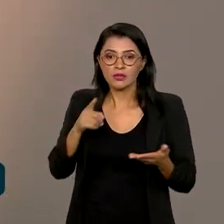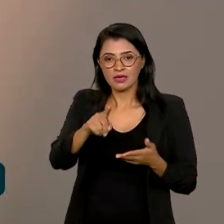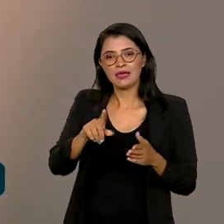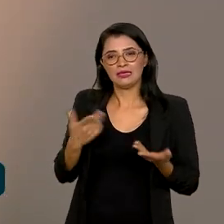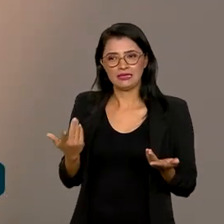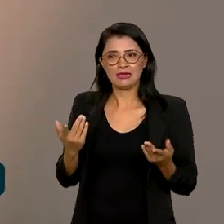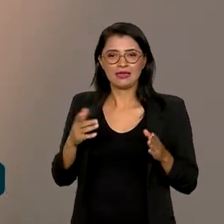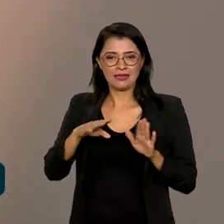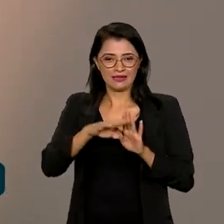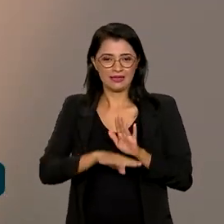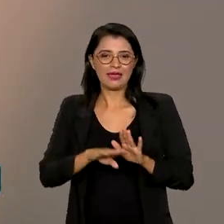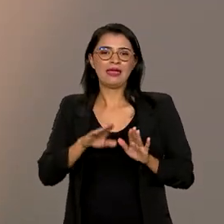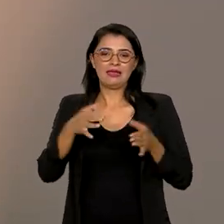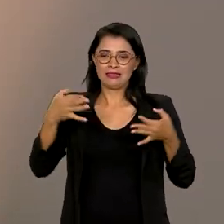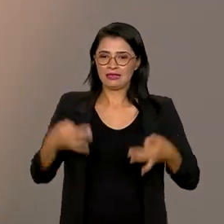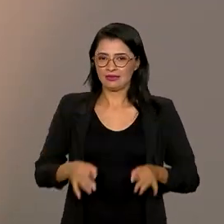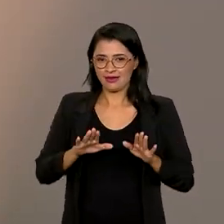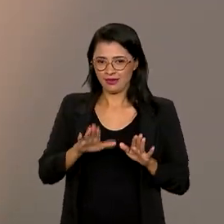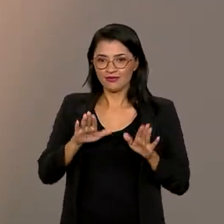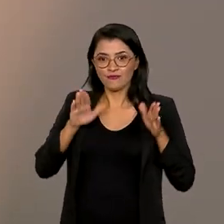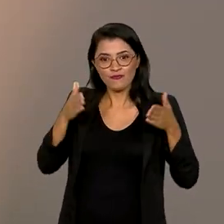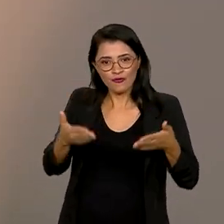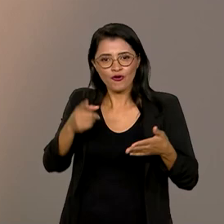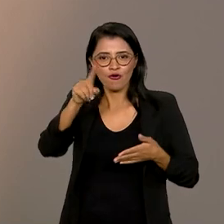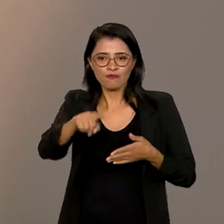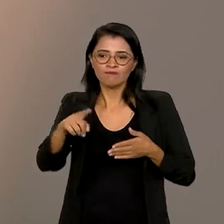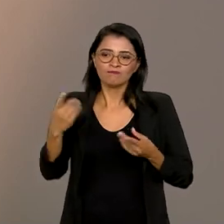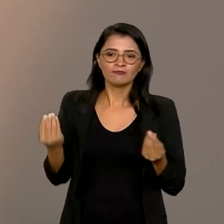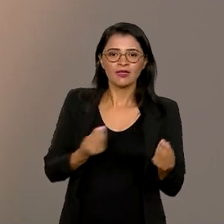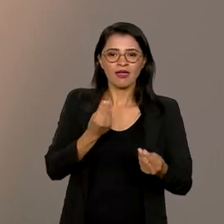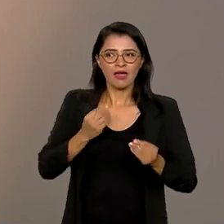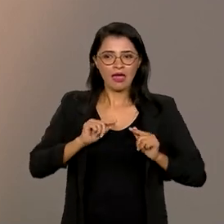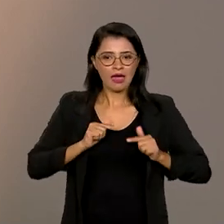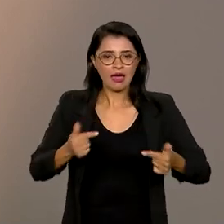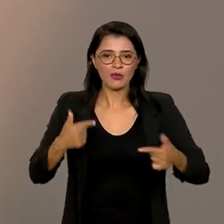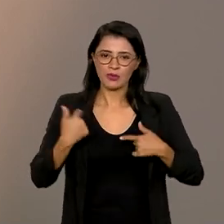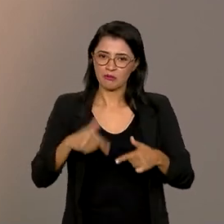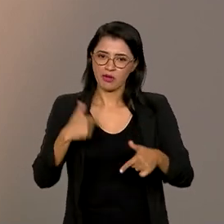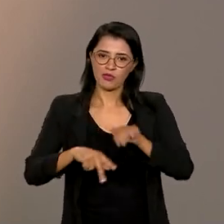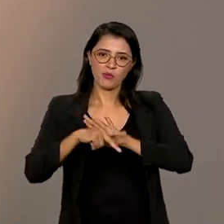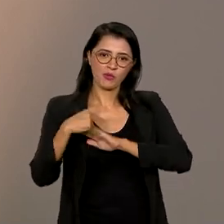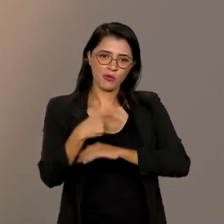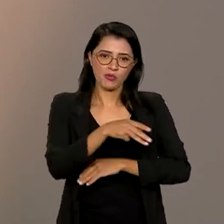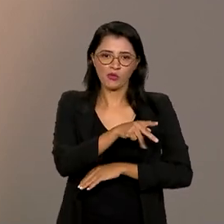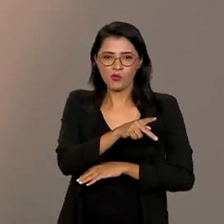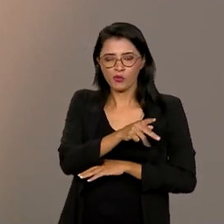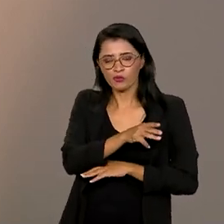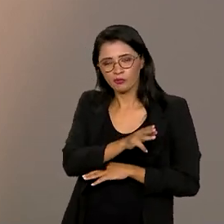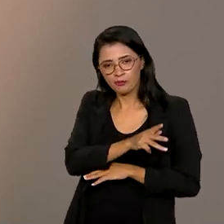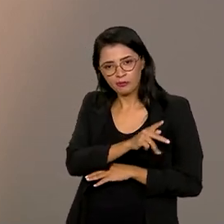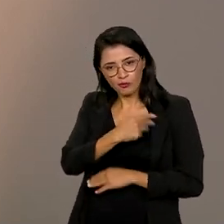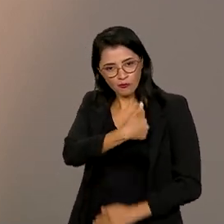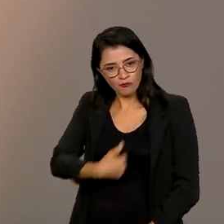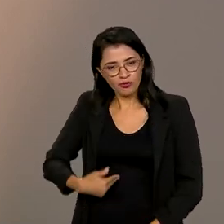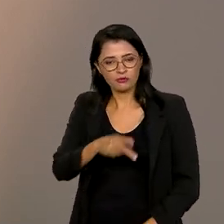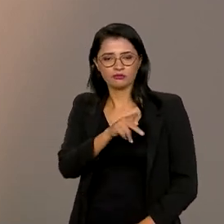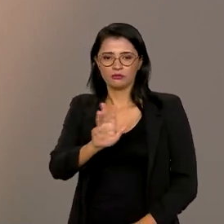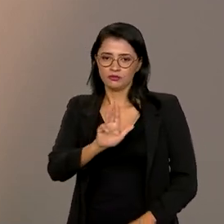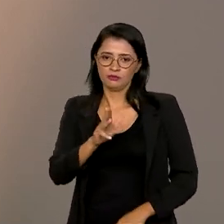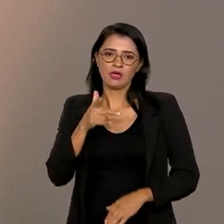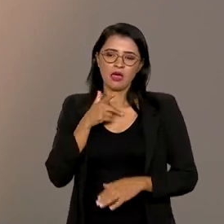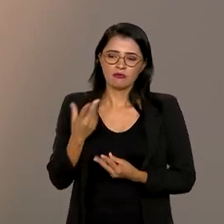em Cena, ele vem muito em encontro das ações que o próprio governo do presidente Lula vem implementado em relação a questões